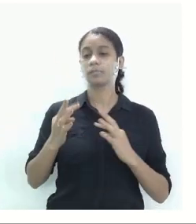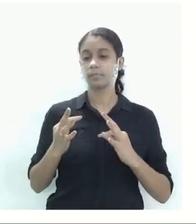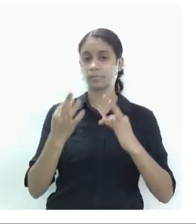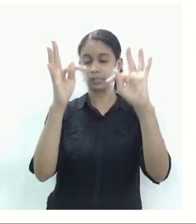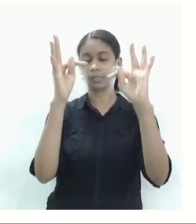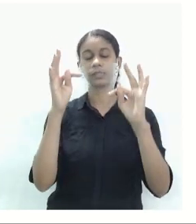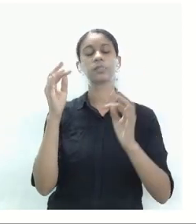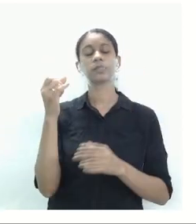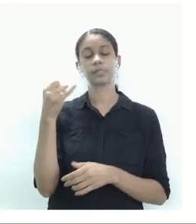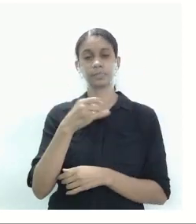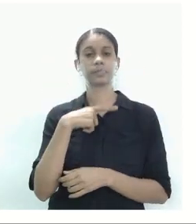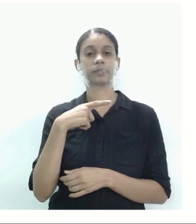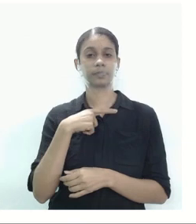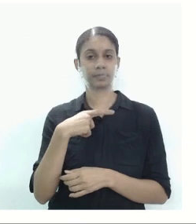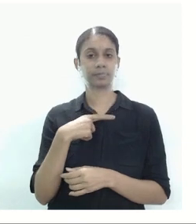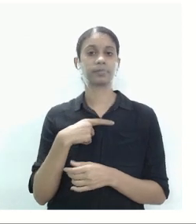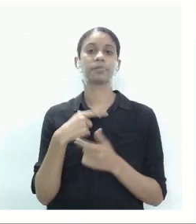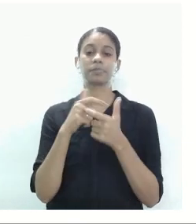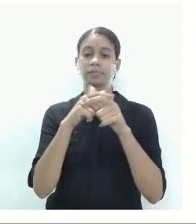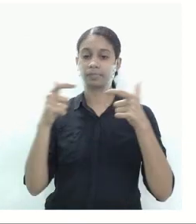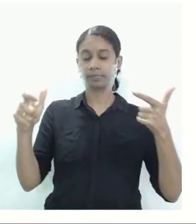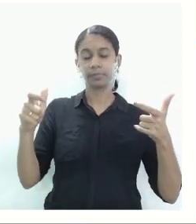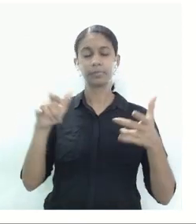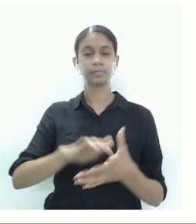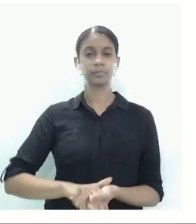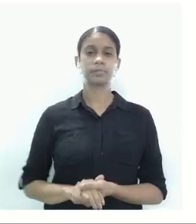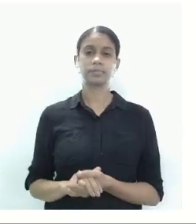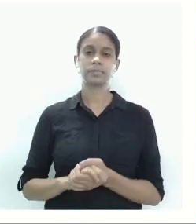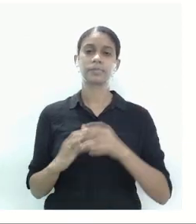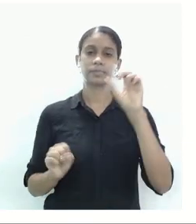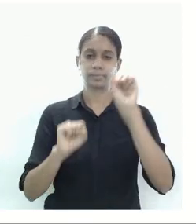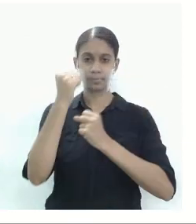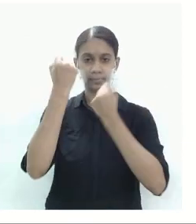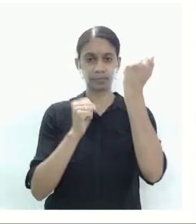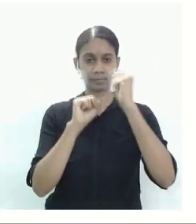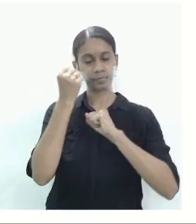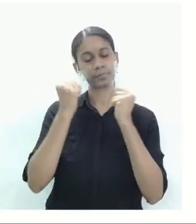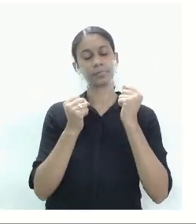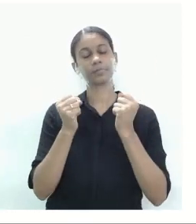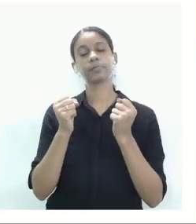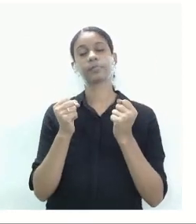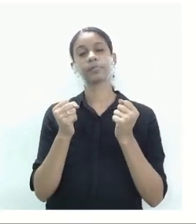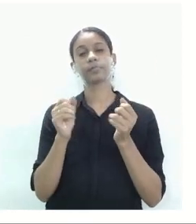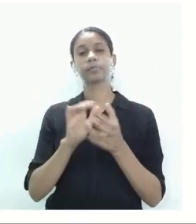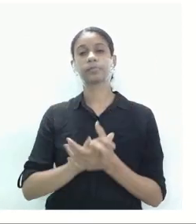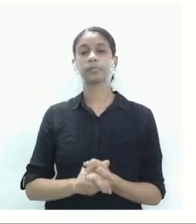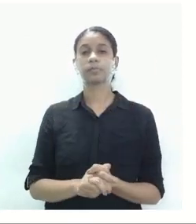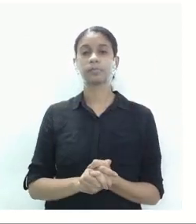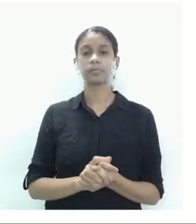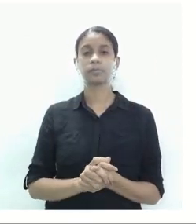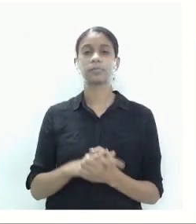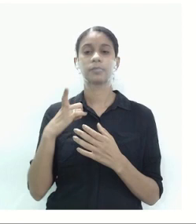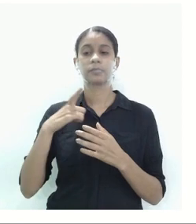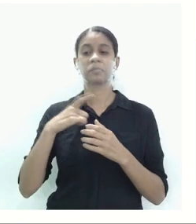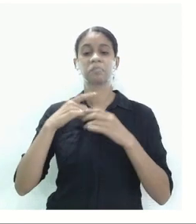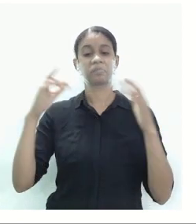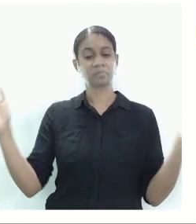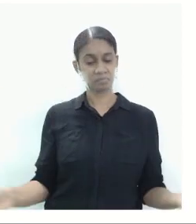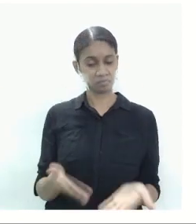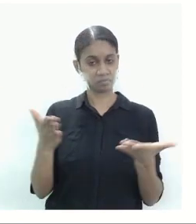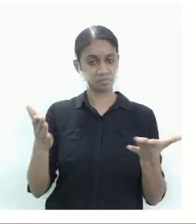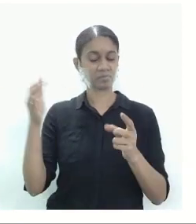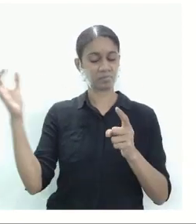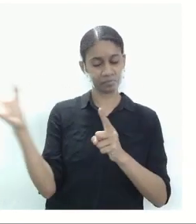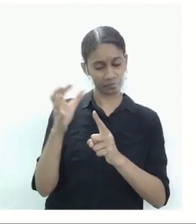destinados ao mercado global. Então, essas empresas, apesar de ter esse poderio de influência industrial e econômica,